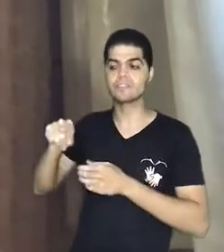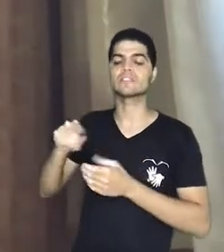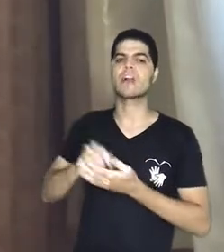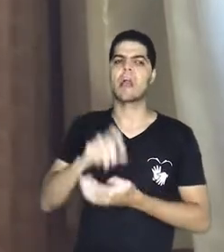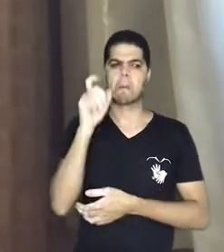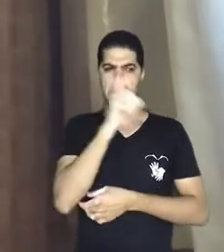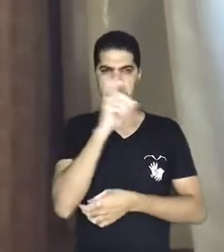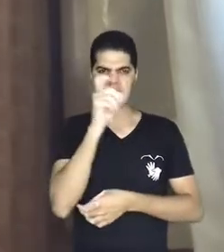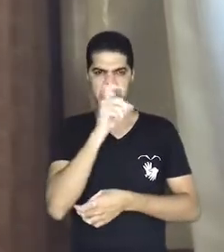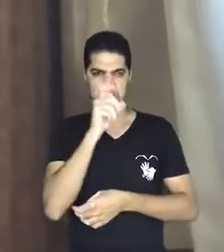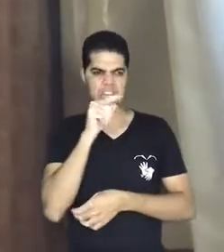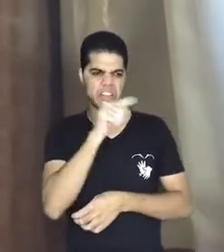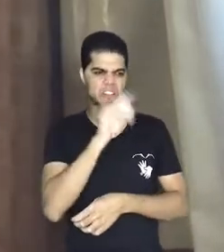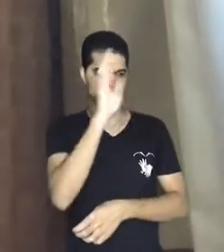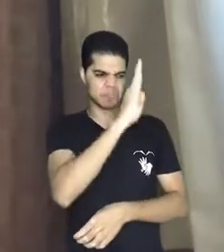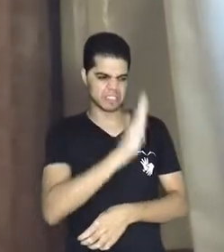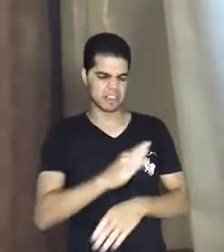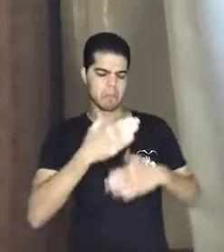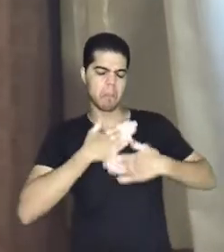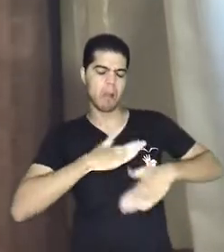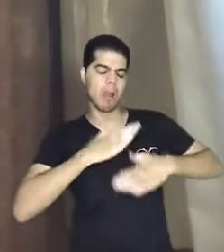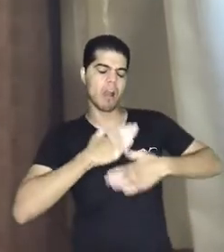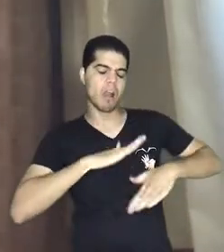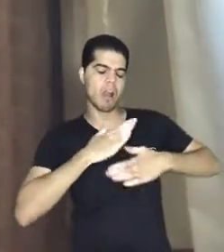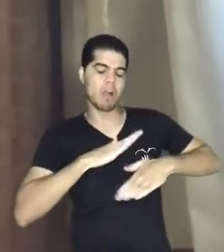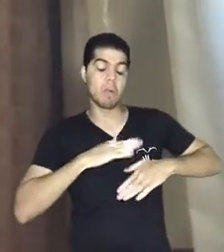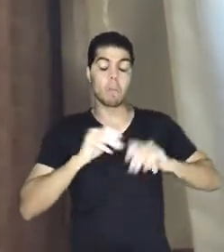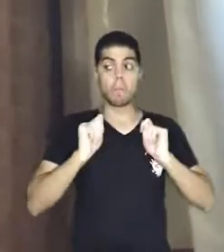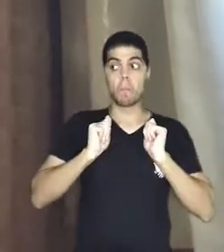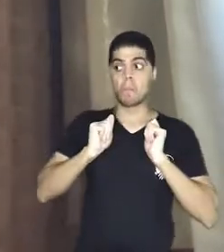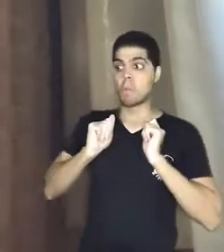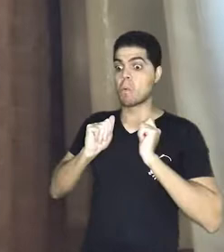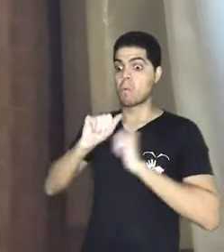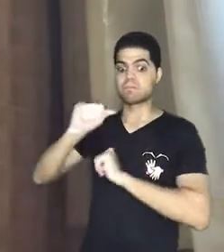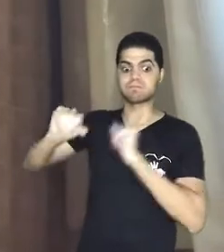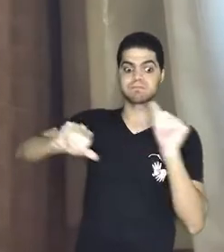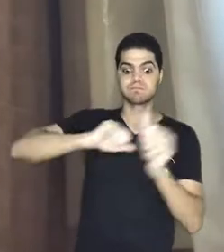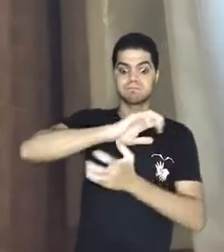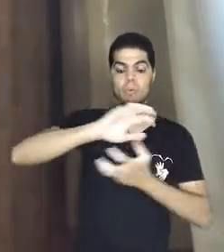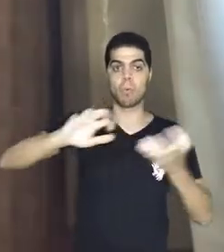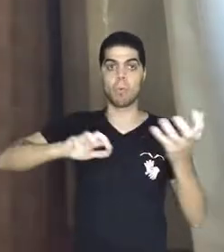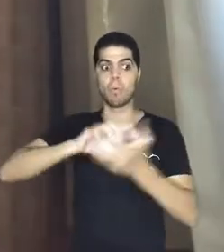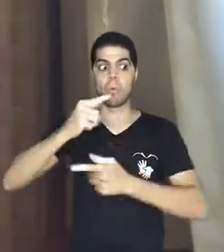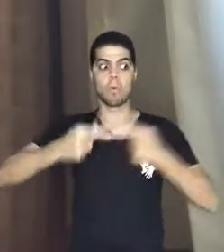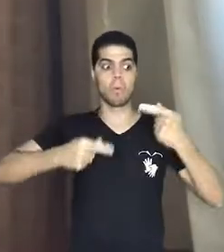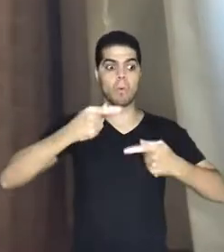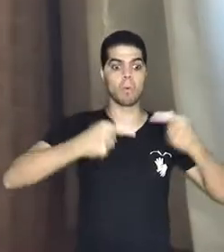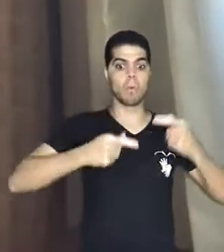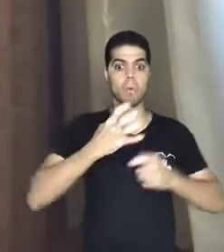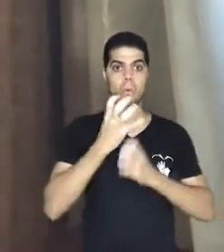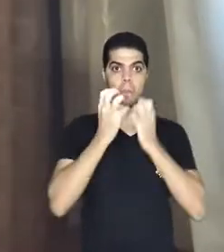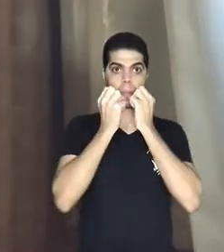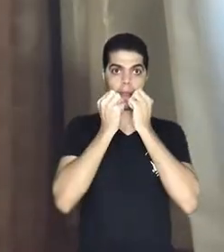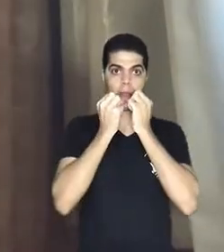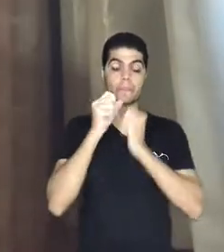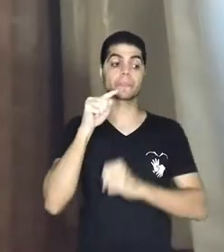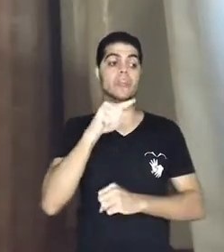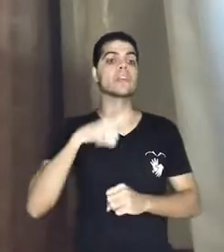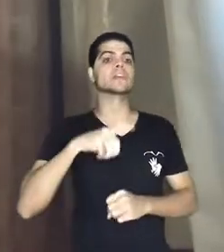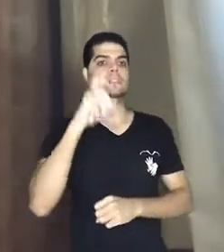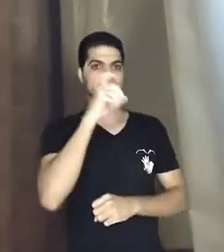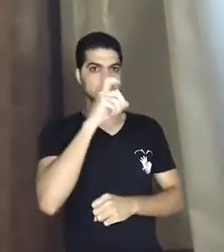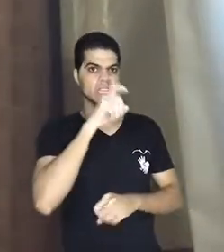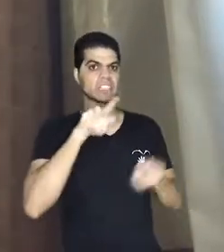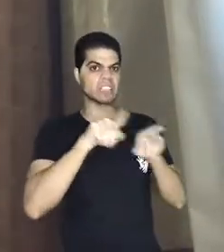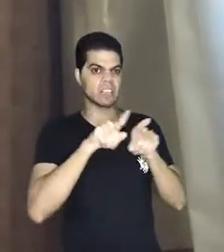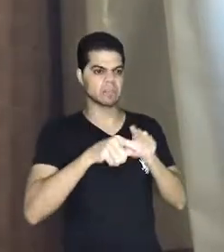passividade do brasileiro, que não reage às mudanças políticas que acontecem no próprio país. O mito da passividade do brasileiro também reforça o